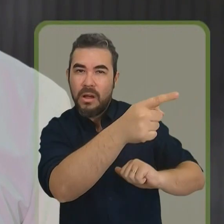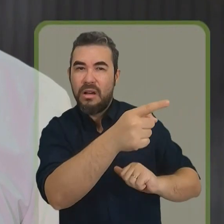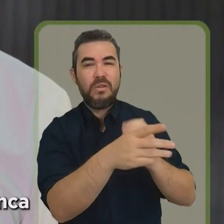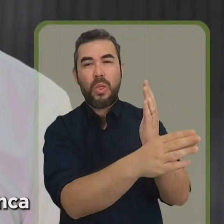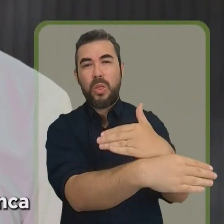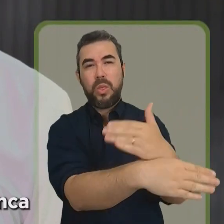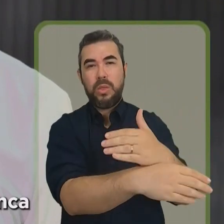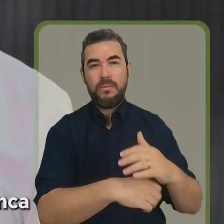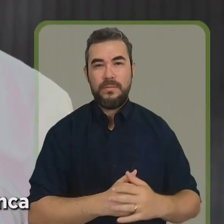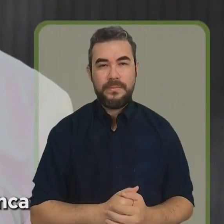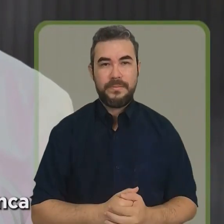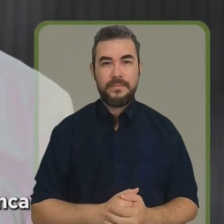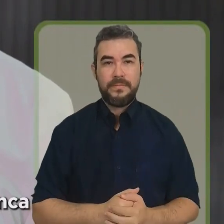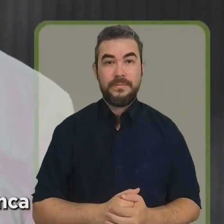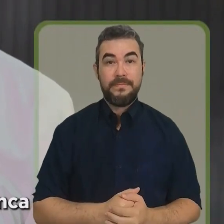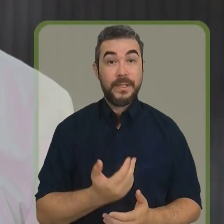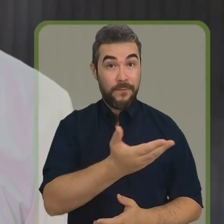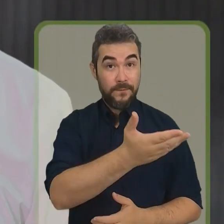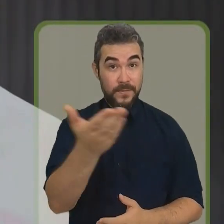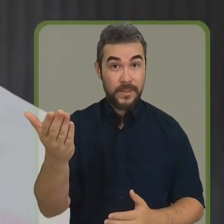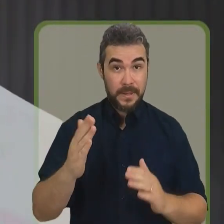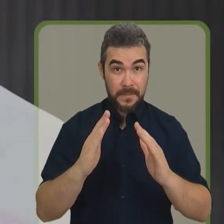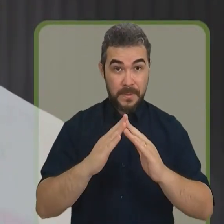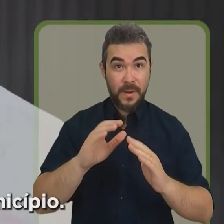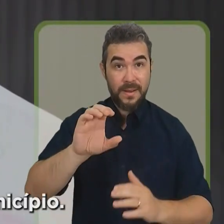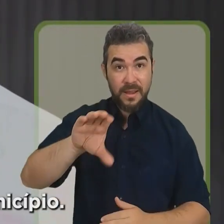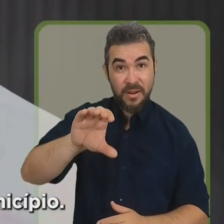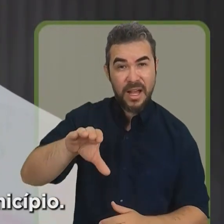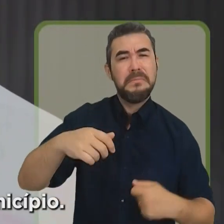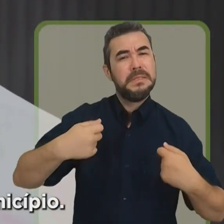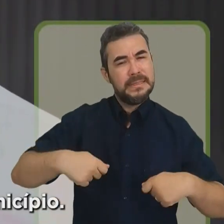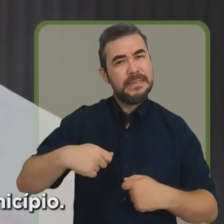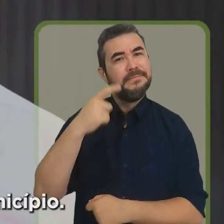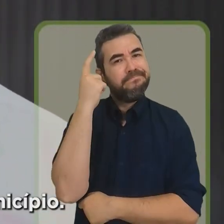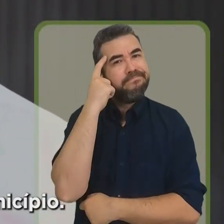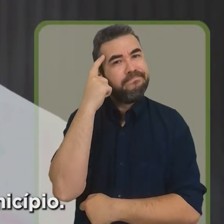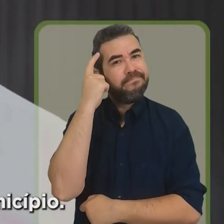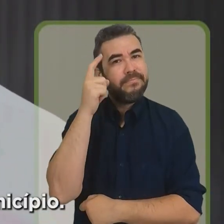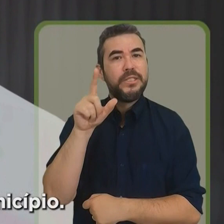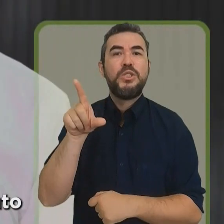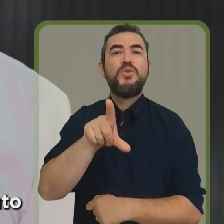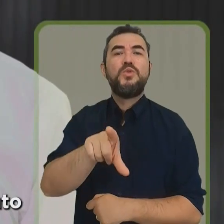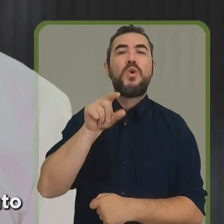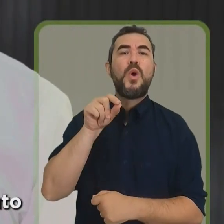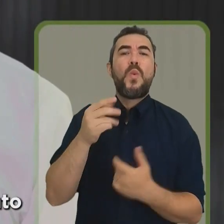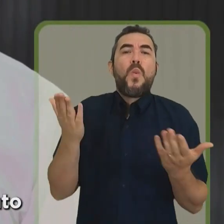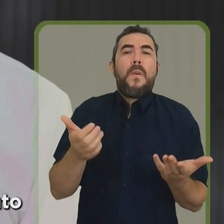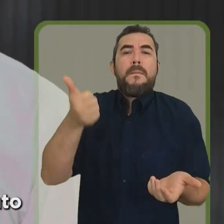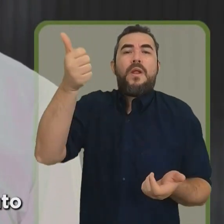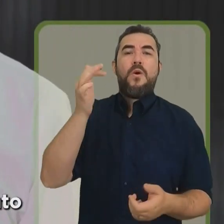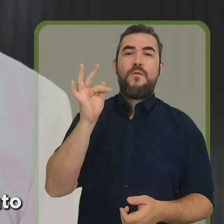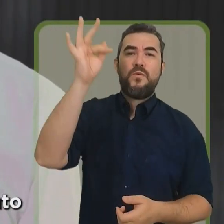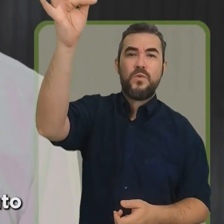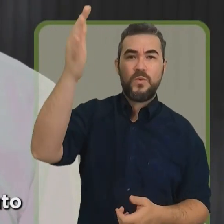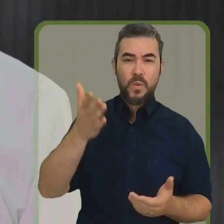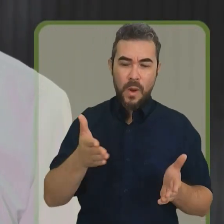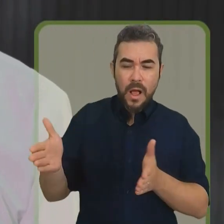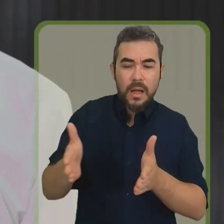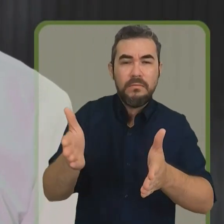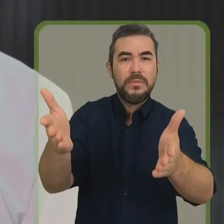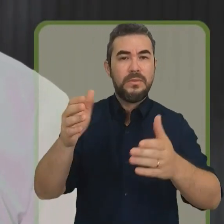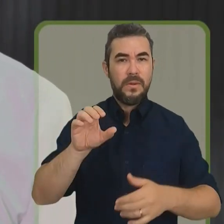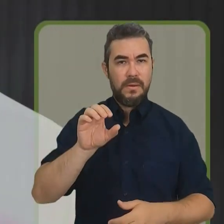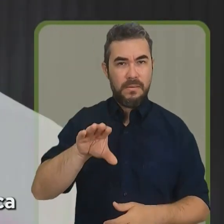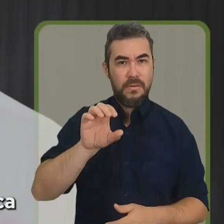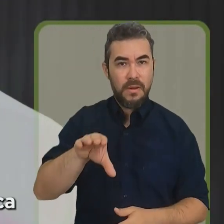Calcaiense, a gente precisa mais do que nunca pensar em escolher o melhor caminho para o nosso município. A gente chegou em um momento que